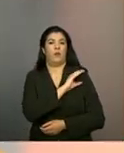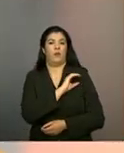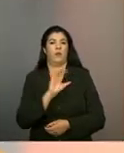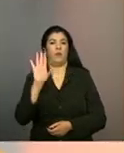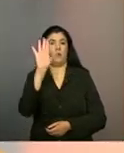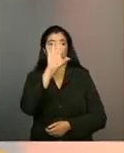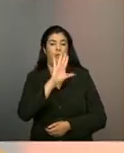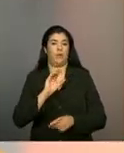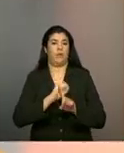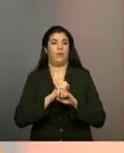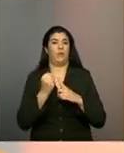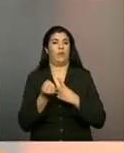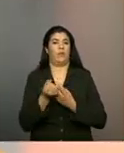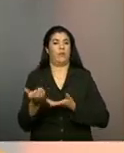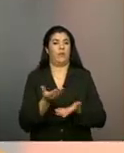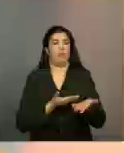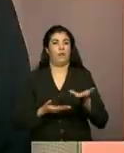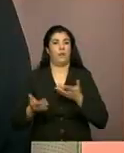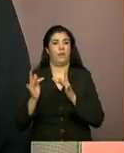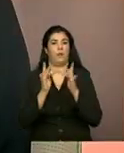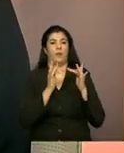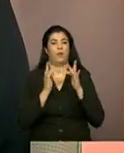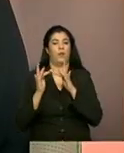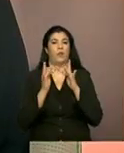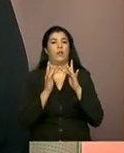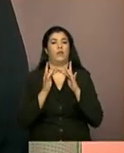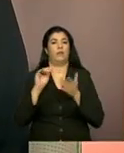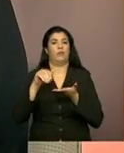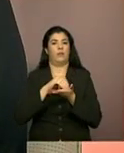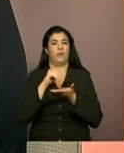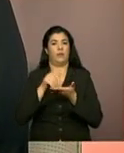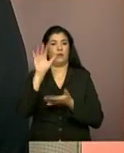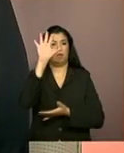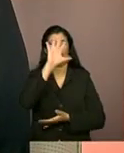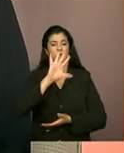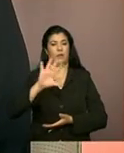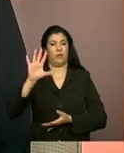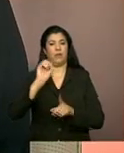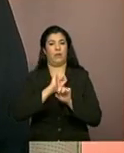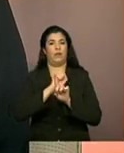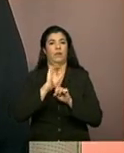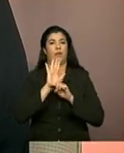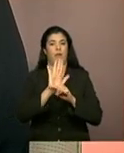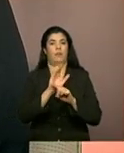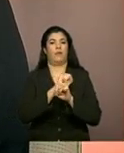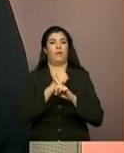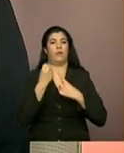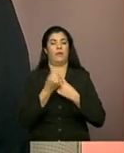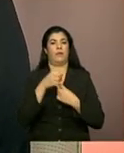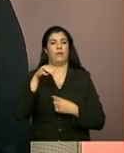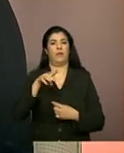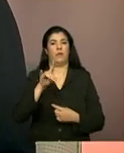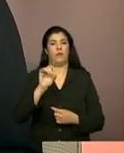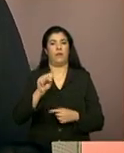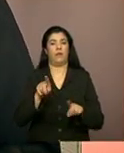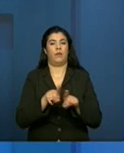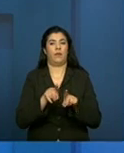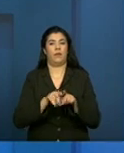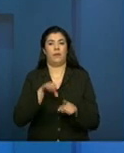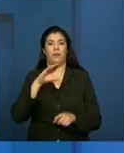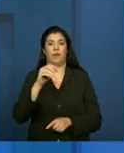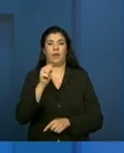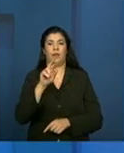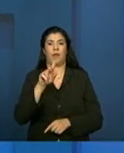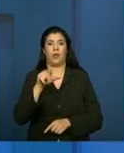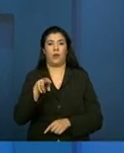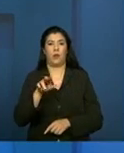serviço de convivência e fortalecimento de vínculos, da Secretaria Nacional de Assistência Social do MDS, e Carolina de Souza